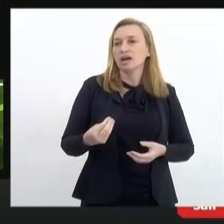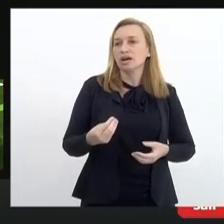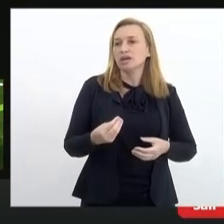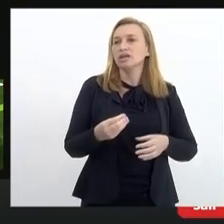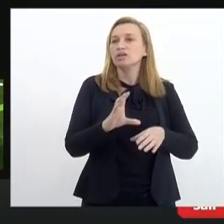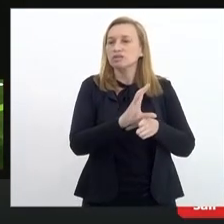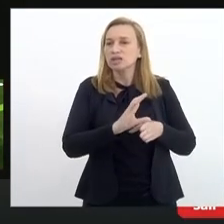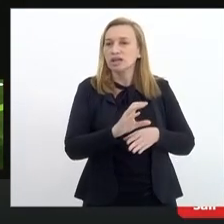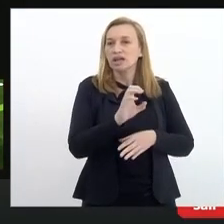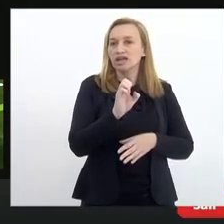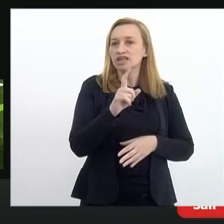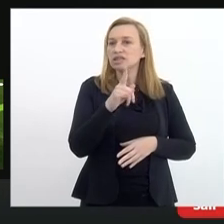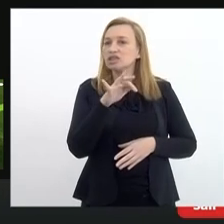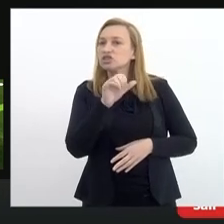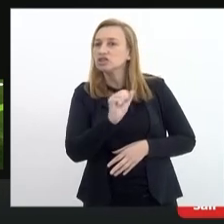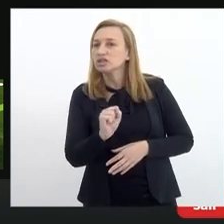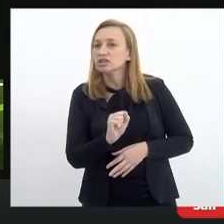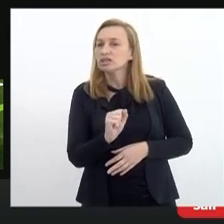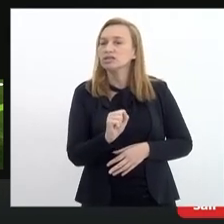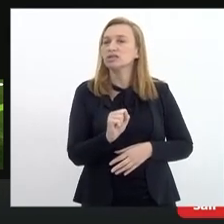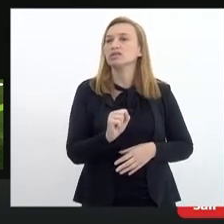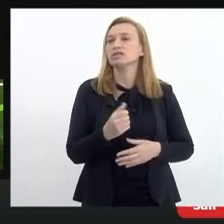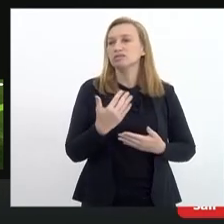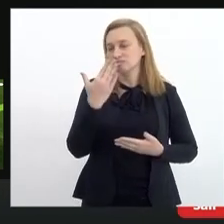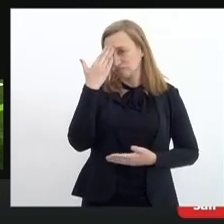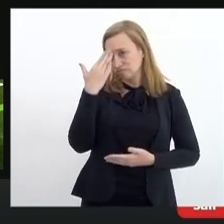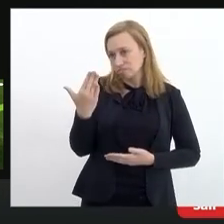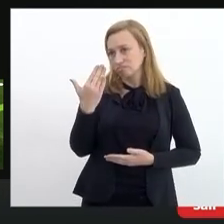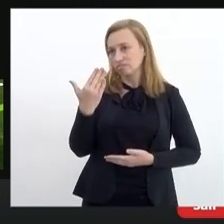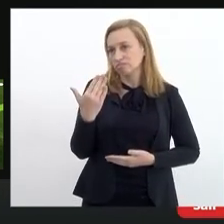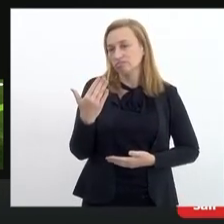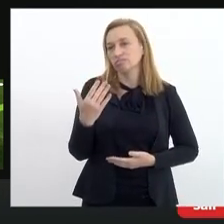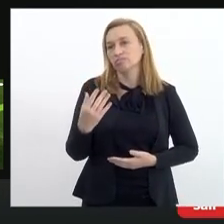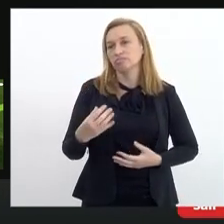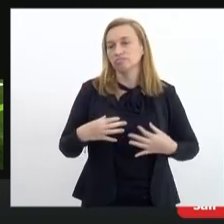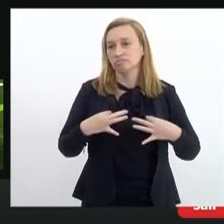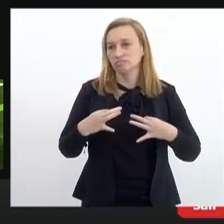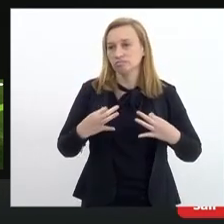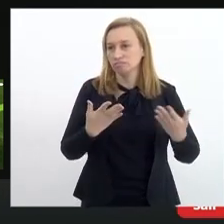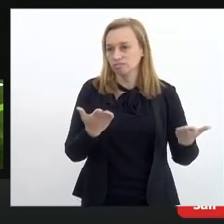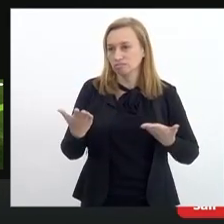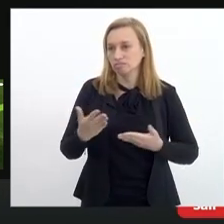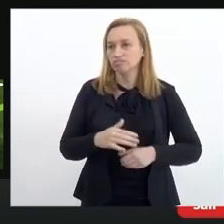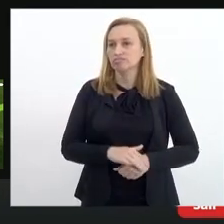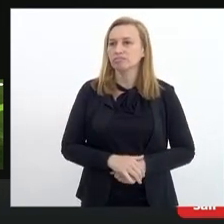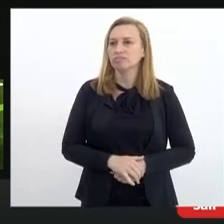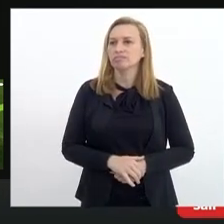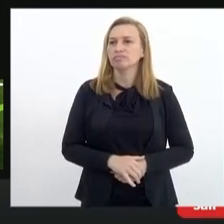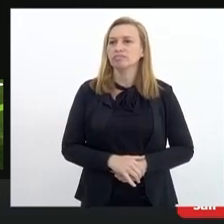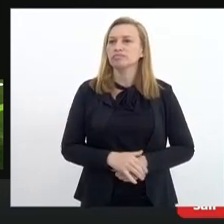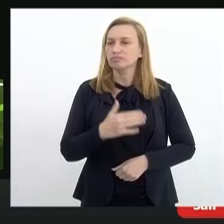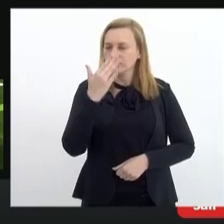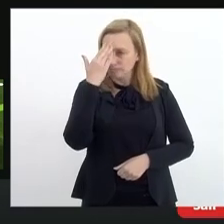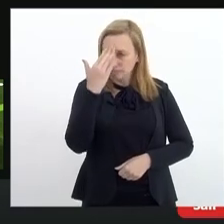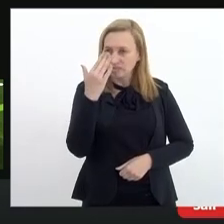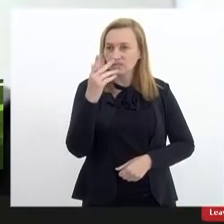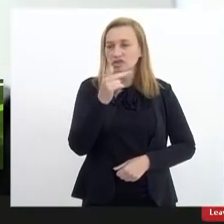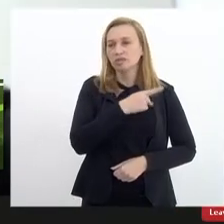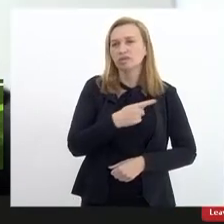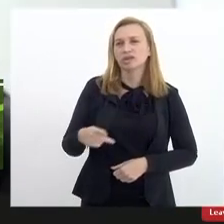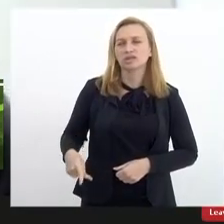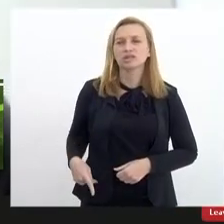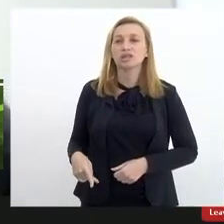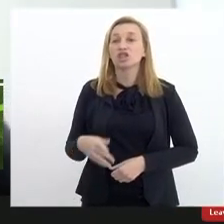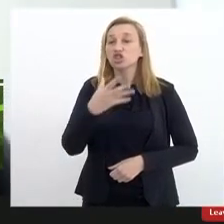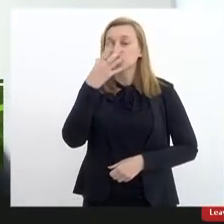Elisângela ou seja sou muito grato e estamos à disposição obrigado presidente até